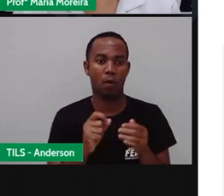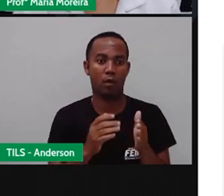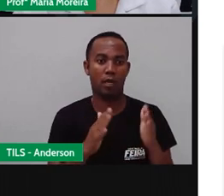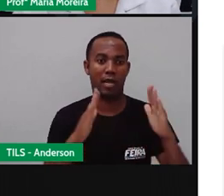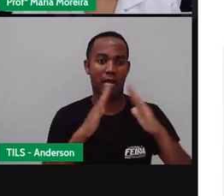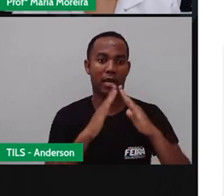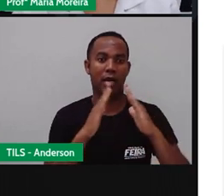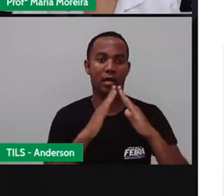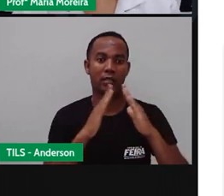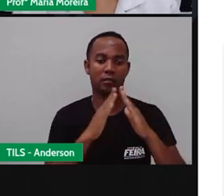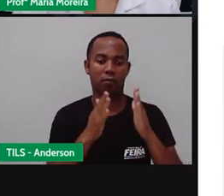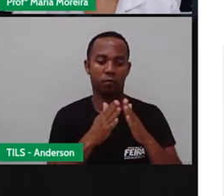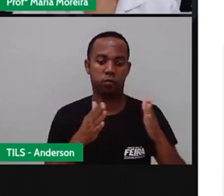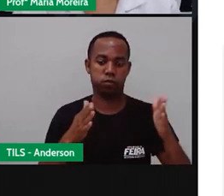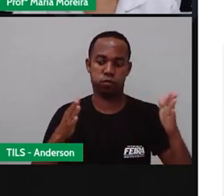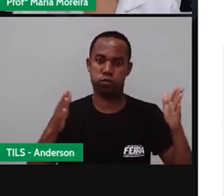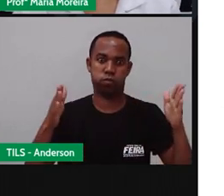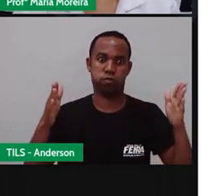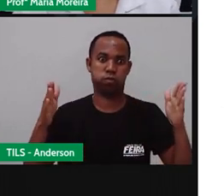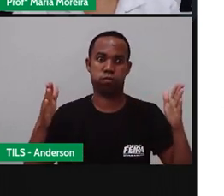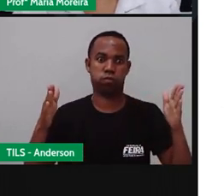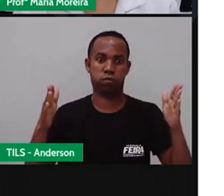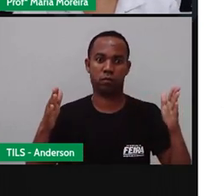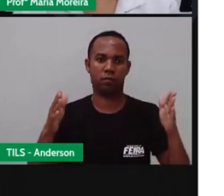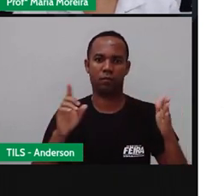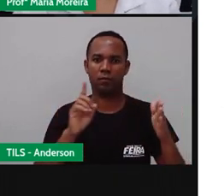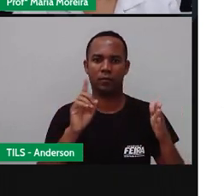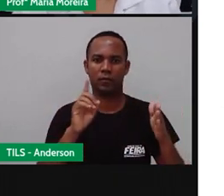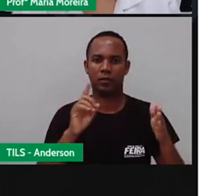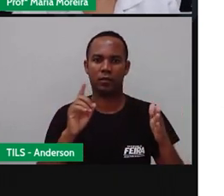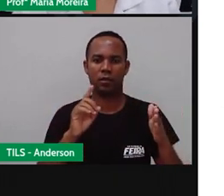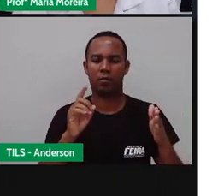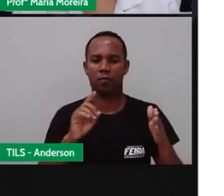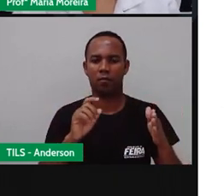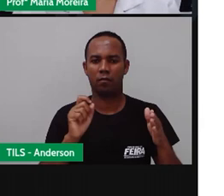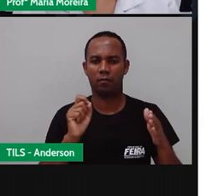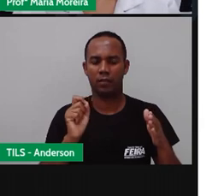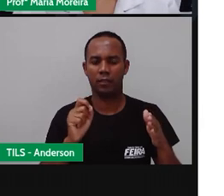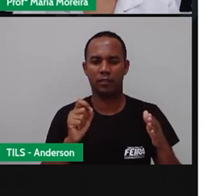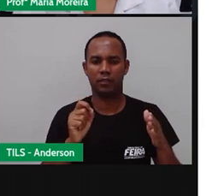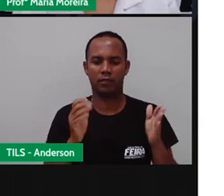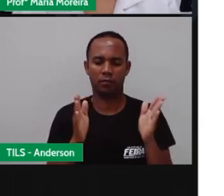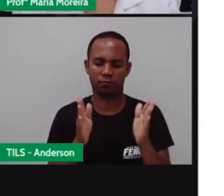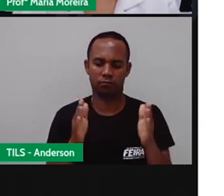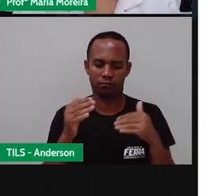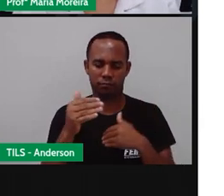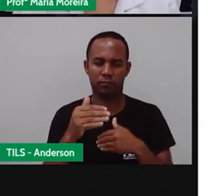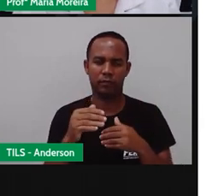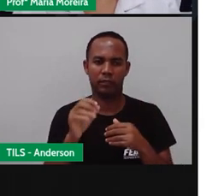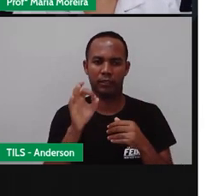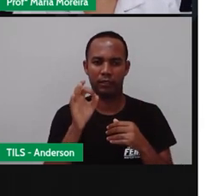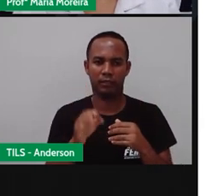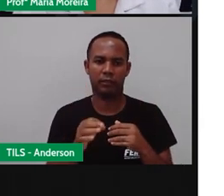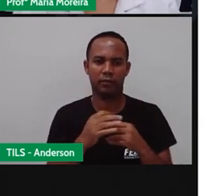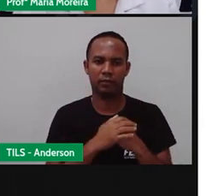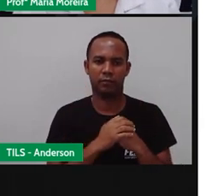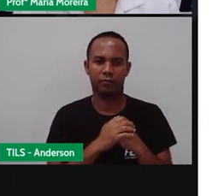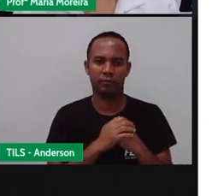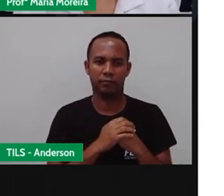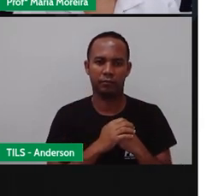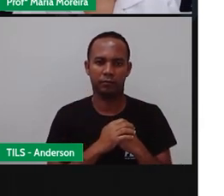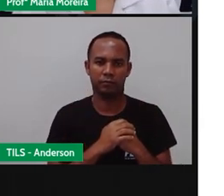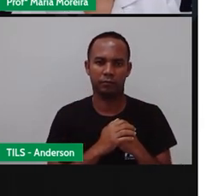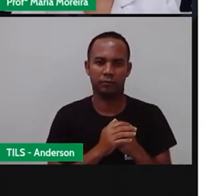gigantesca Sabendo que a casa do meu vizinho É semelhante E aí eu fazer o que? Uma Tão grande quanto, né?